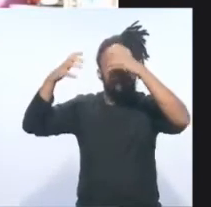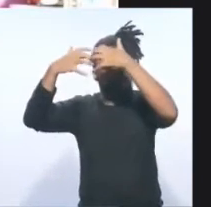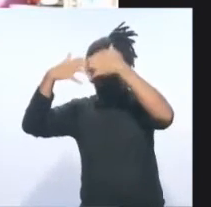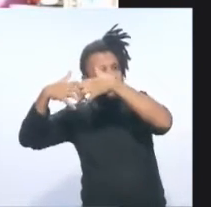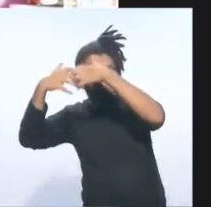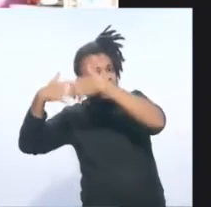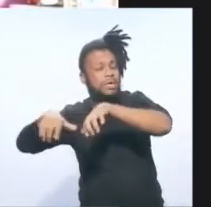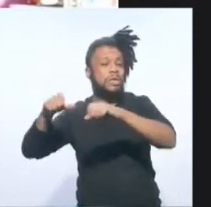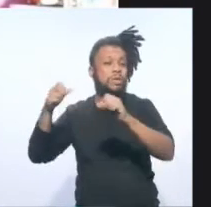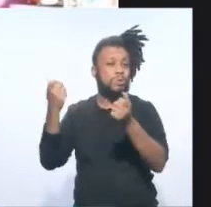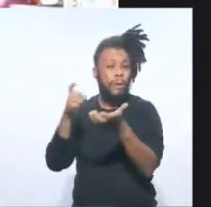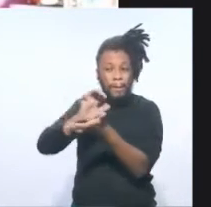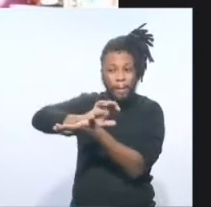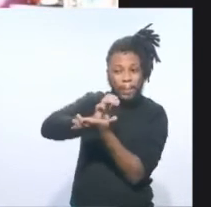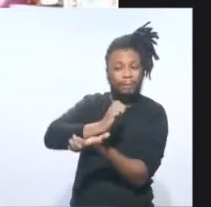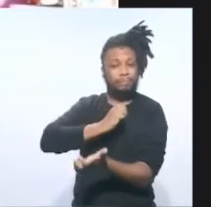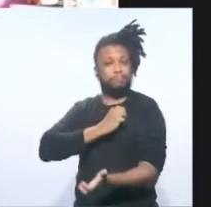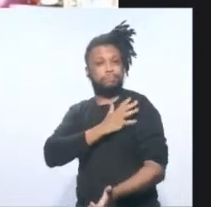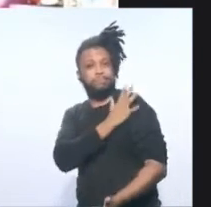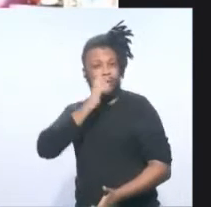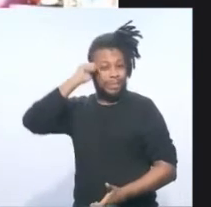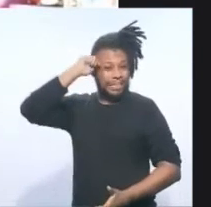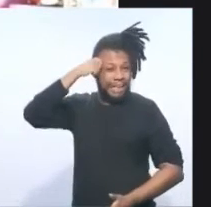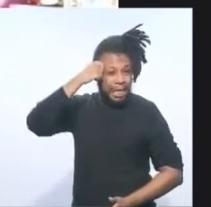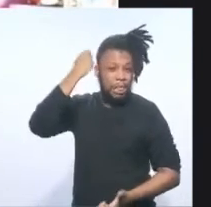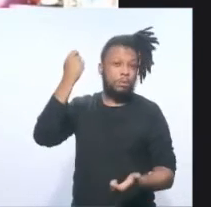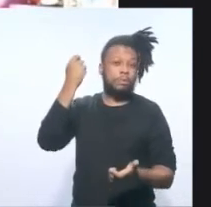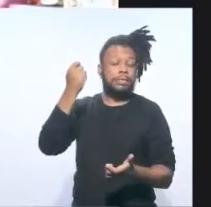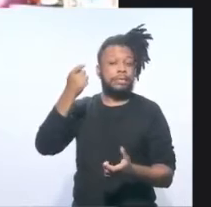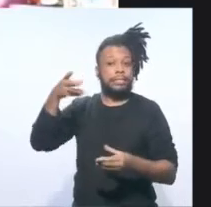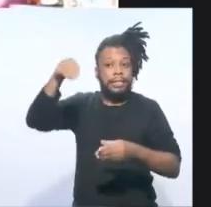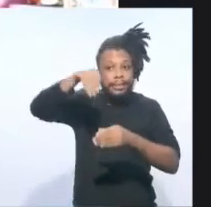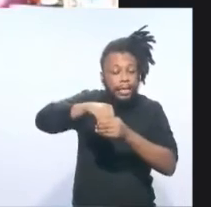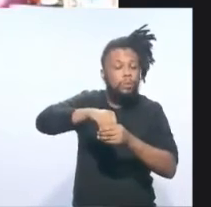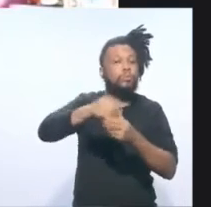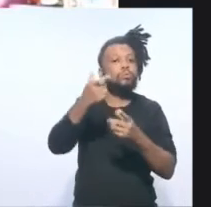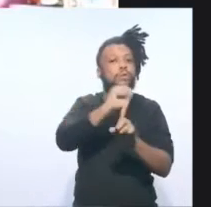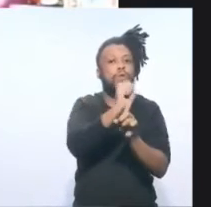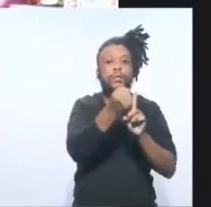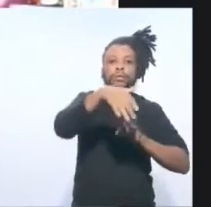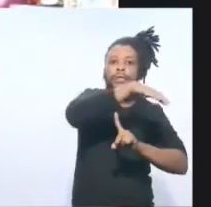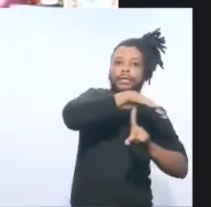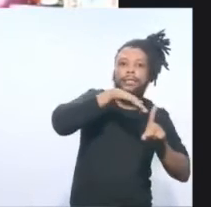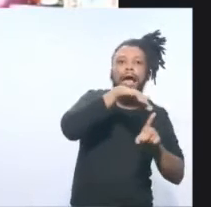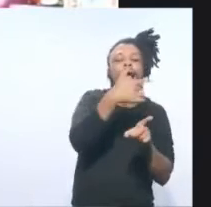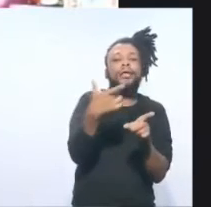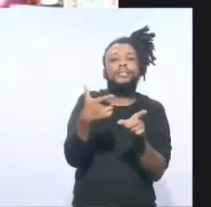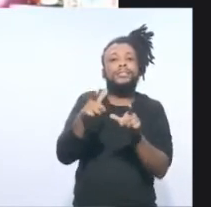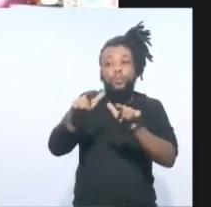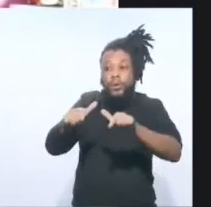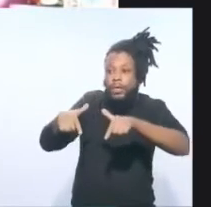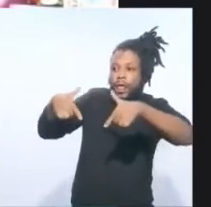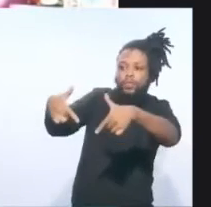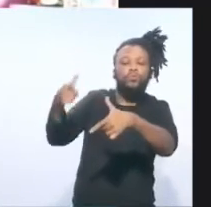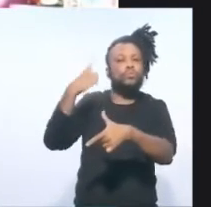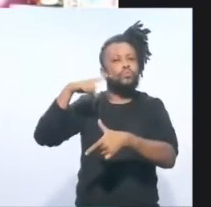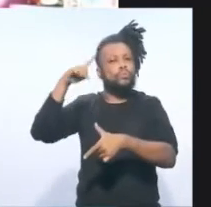DNA da nossa nação, da nossa sociedade e dos nossos pequenos gestos diários.